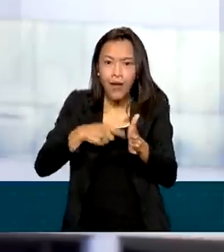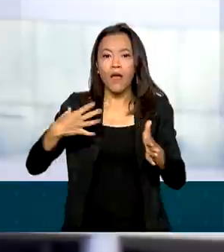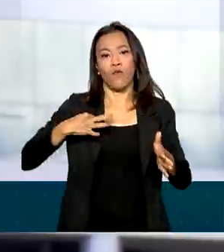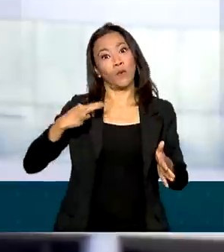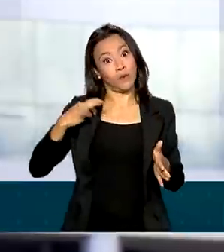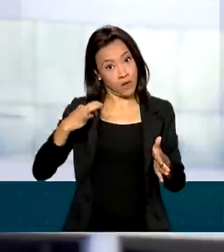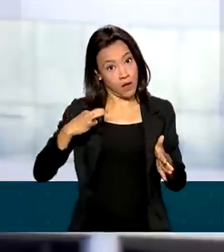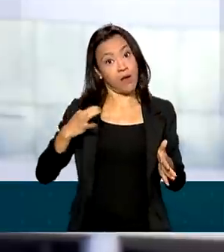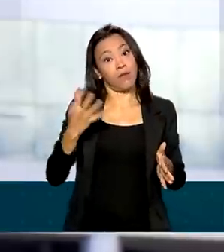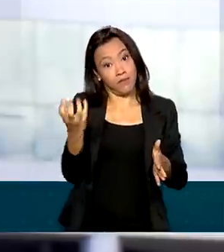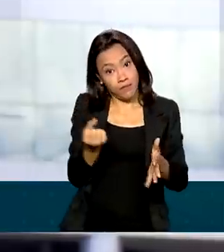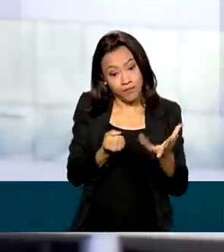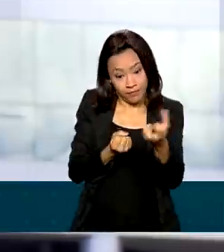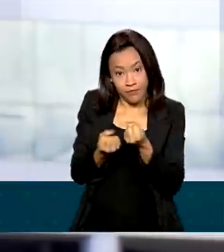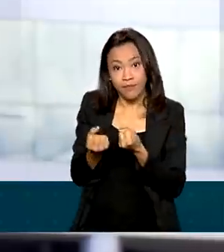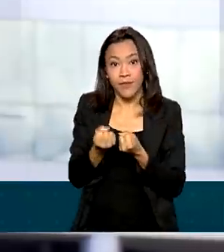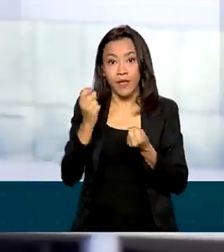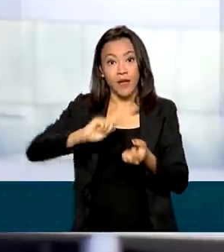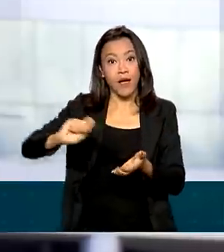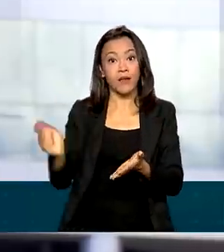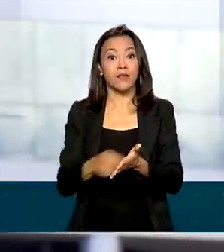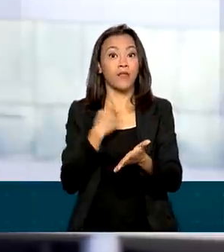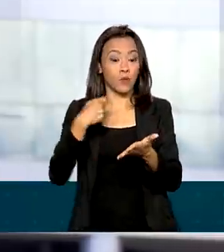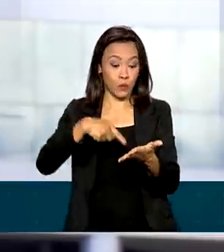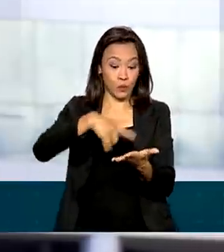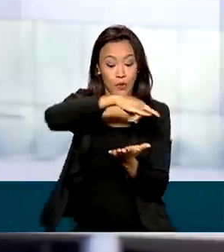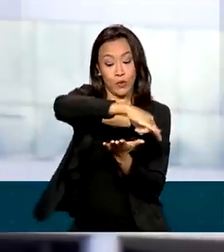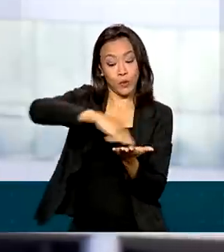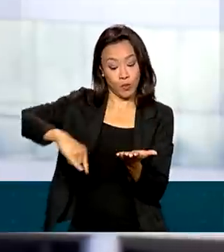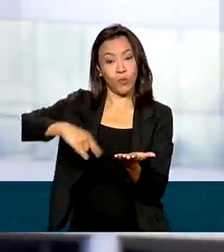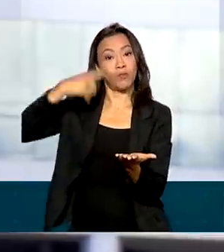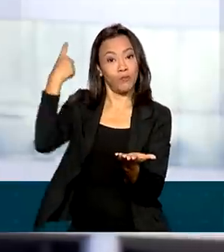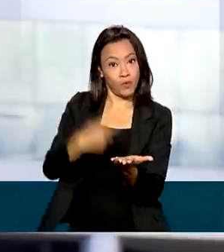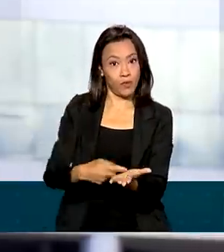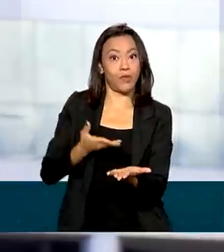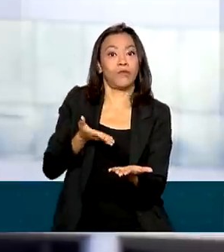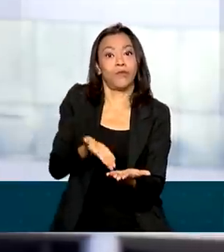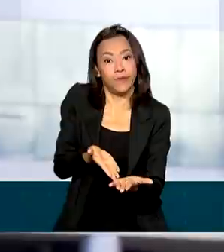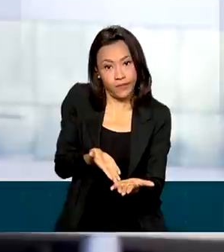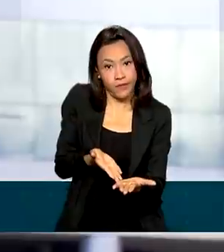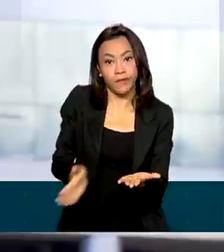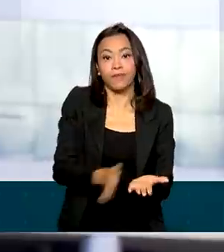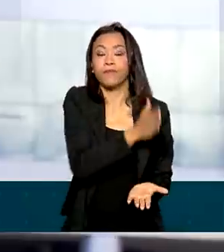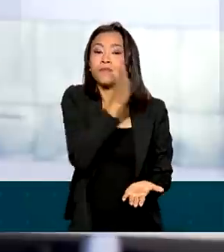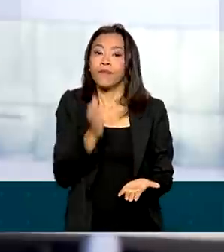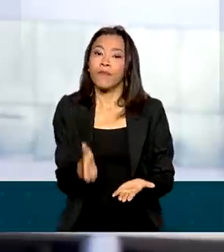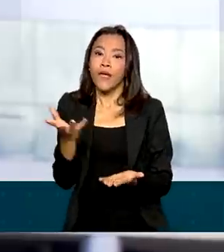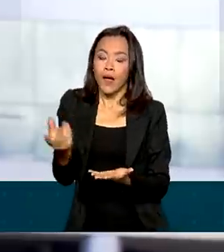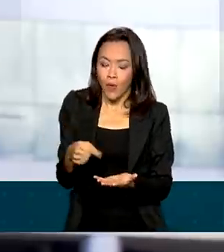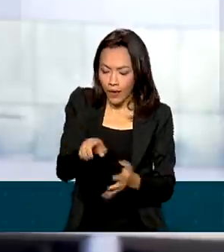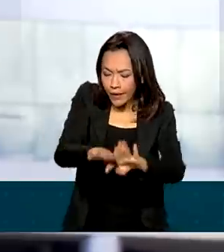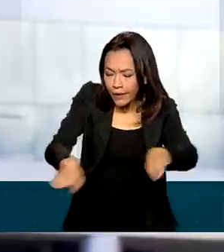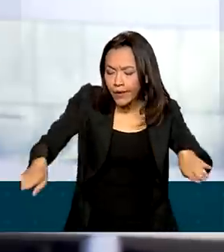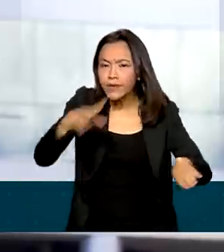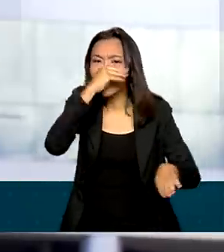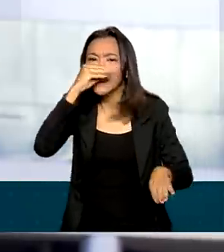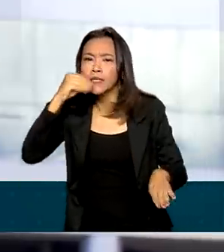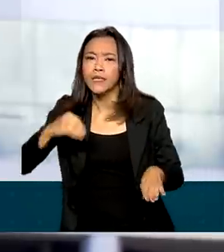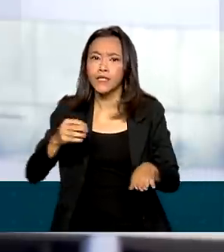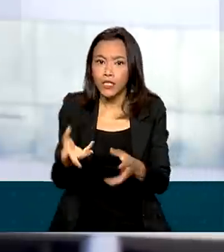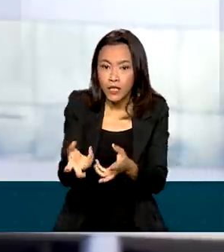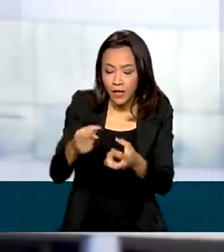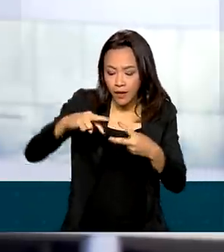voluntária, por meio da assinatura de um termo de consentimento. Já a coleta de DNA de crianças e adolescentes